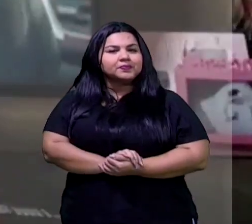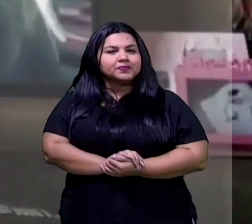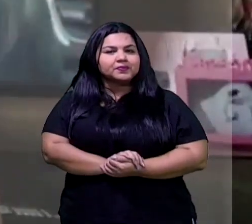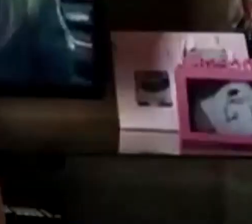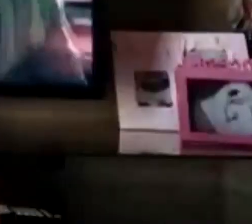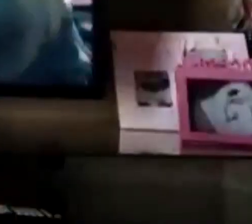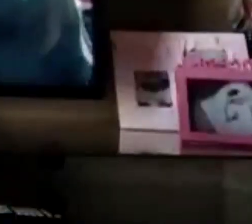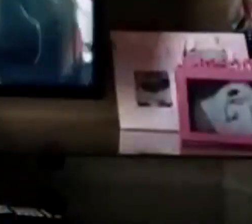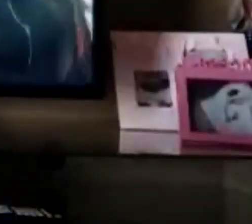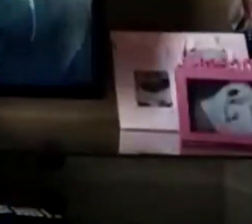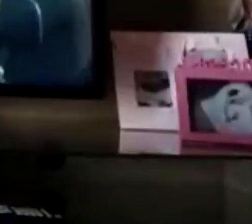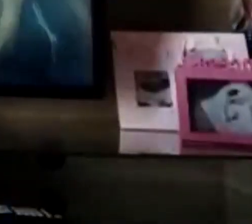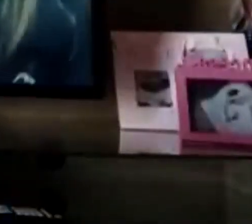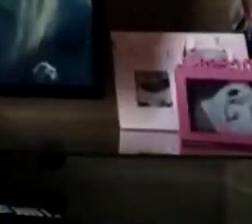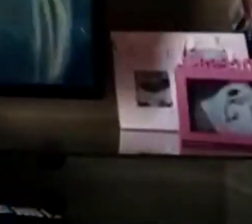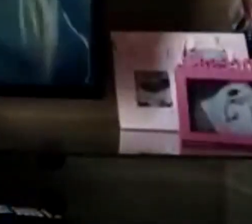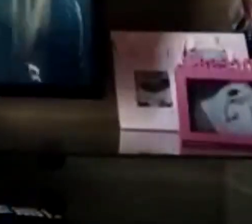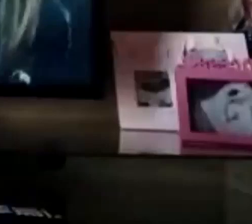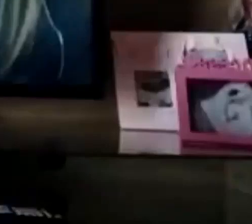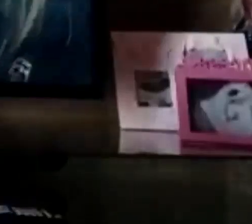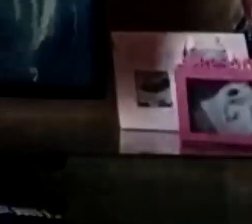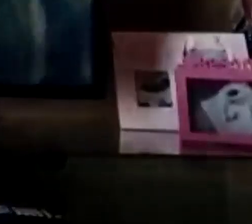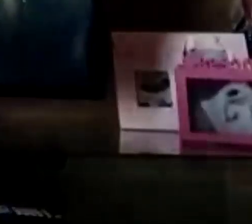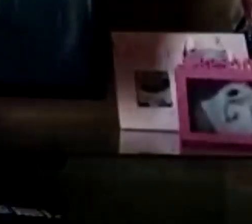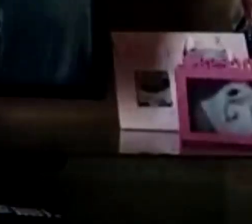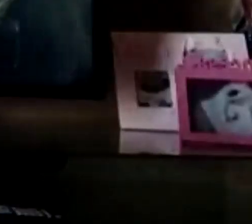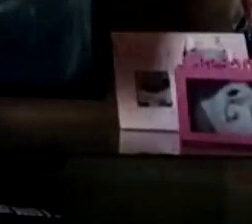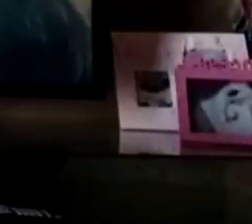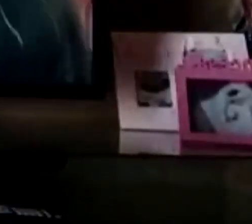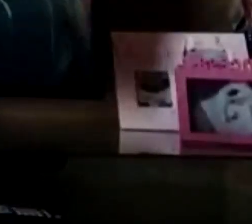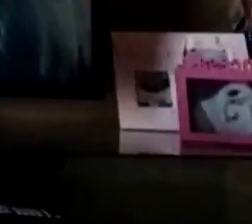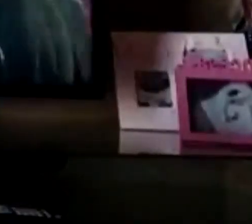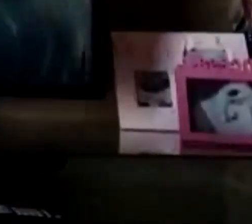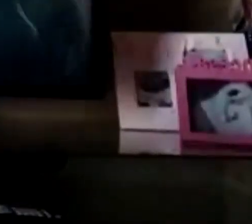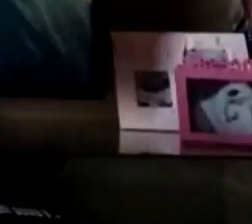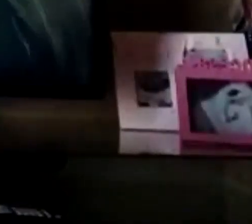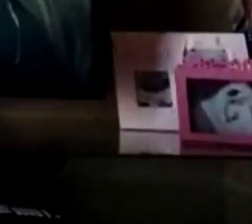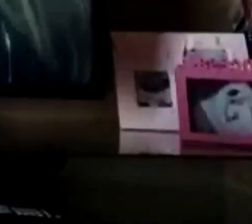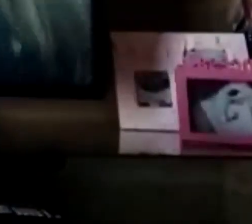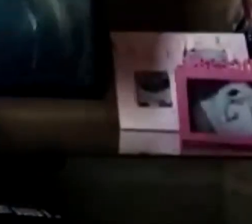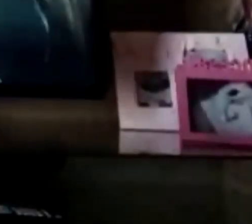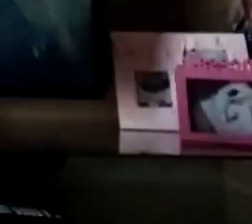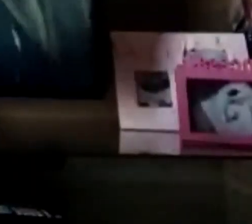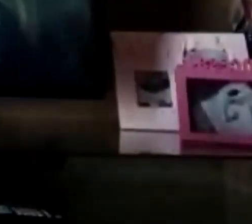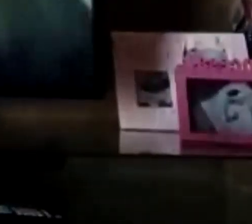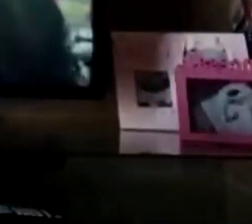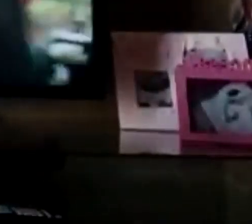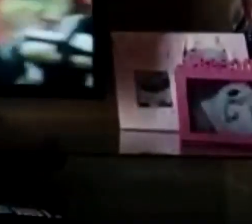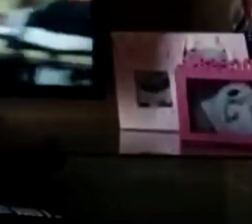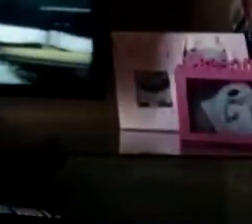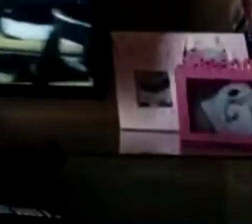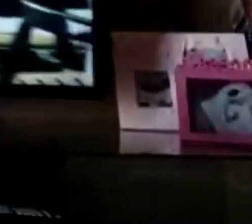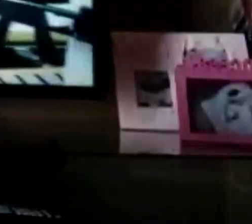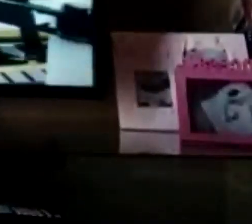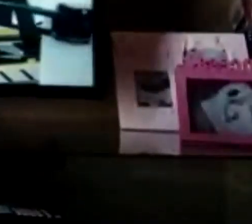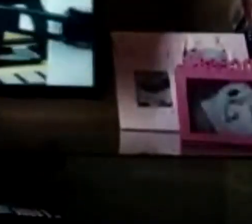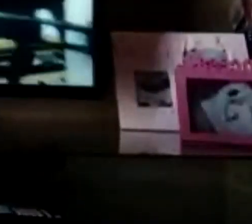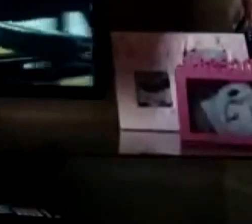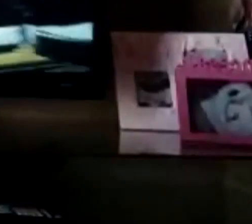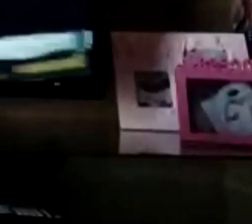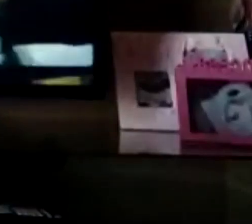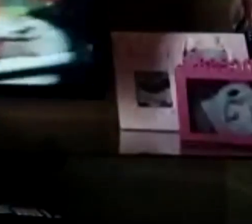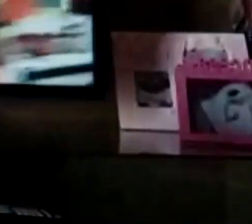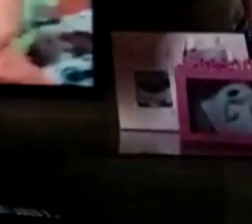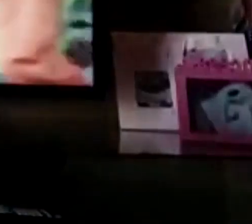Olá, chicos e chicas. Como estão? Eu sou a maestra Ianara Camusse, de língua espanhola. Estarei aqui falando com